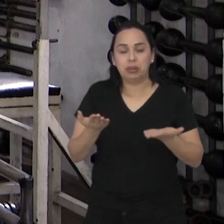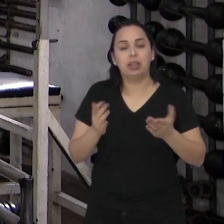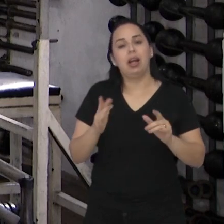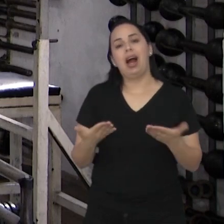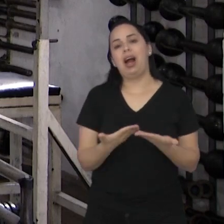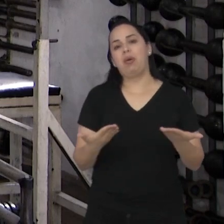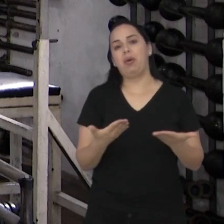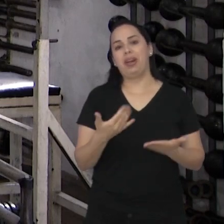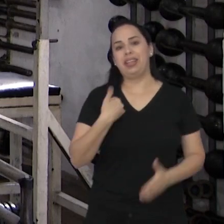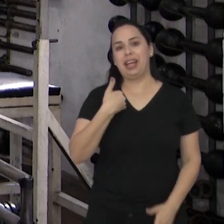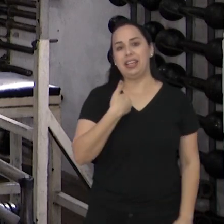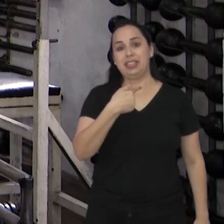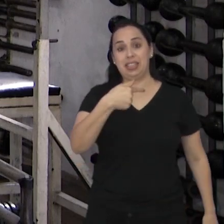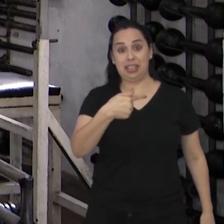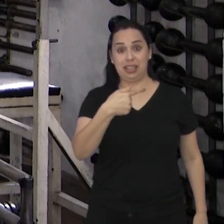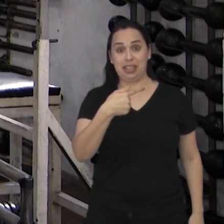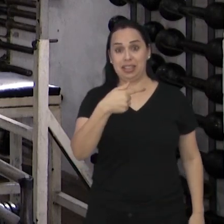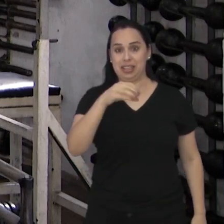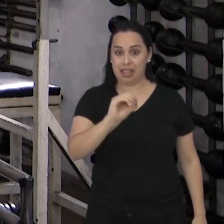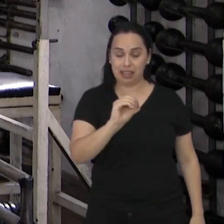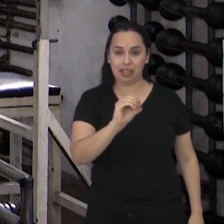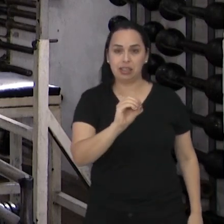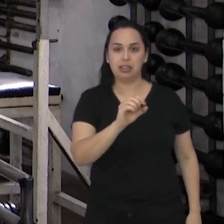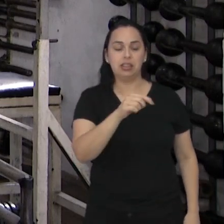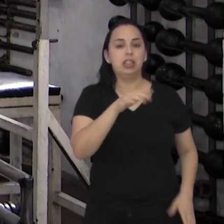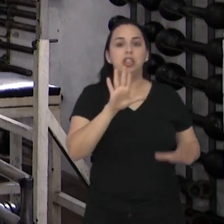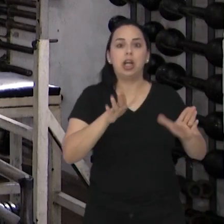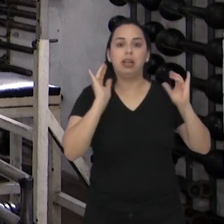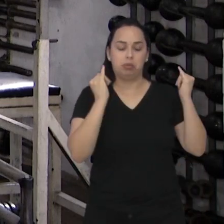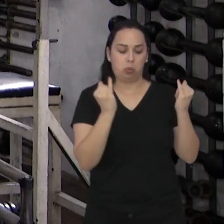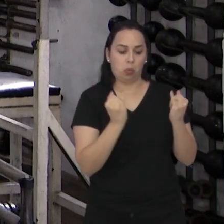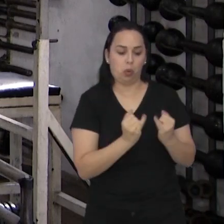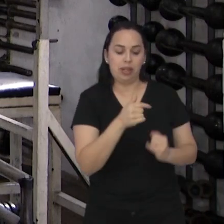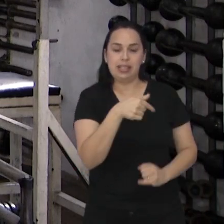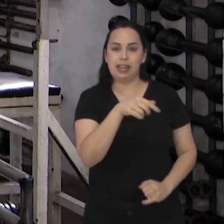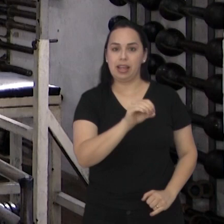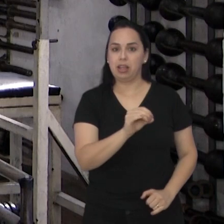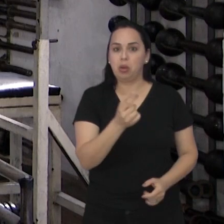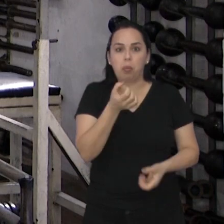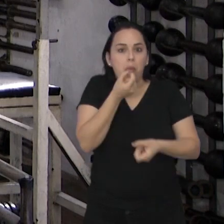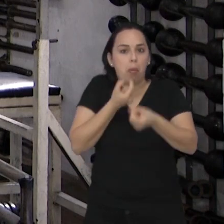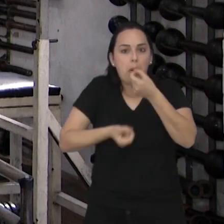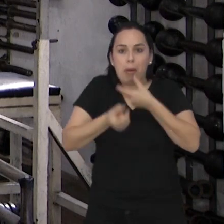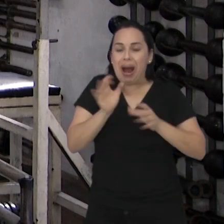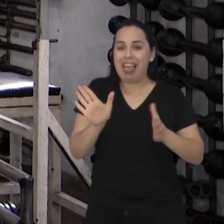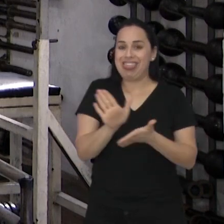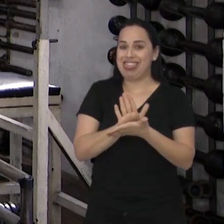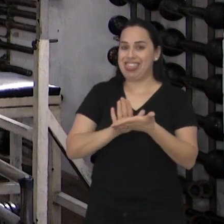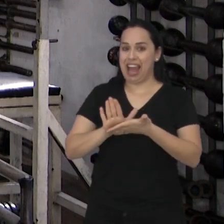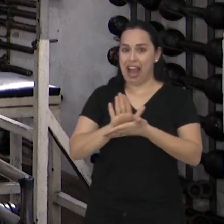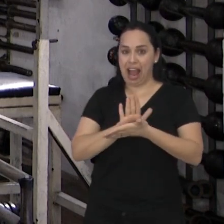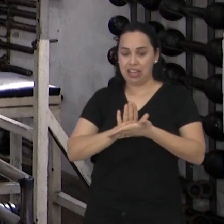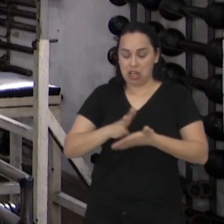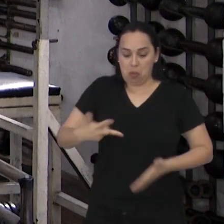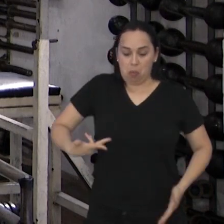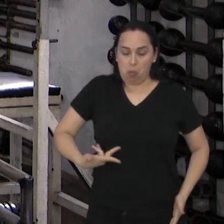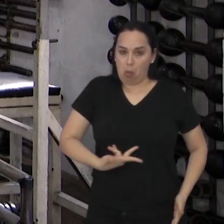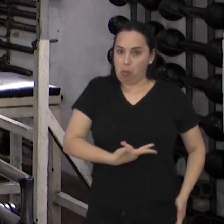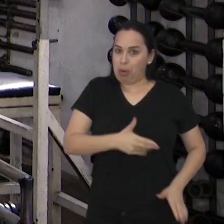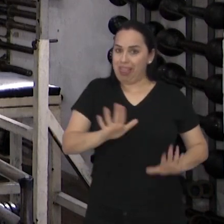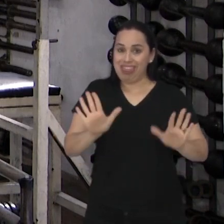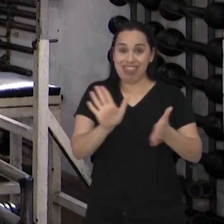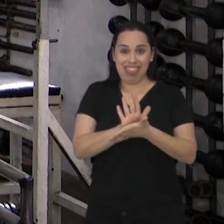70 anos, eu peso apenas 71 quilos. Sem cirurgia de estômago e sem tomar nenhuma medicação.